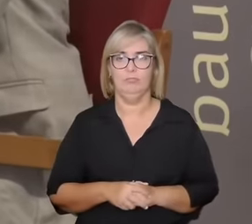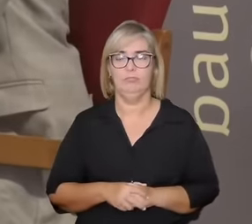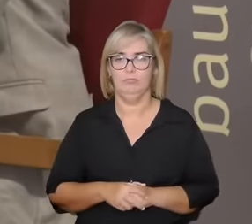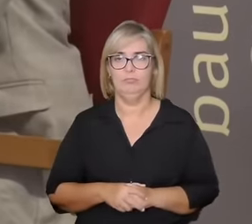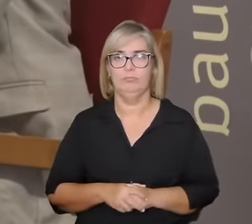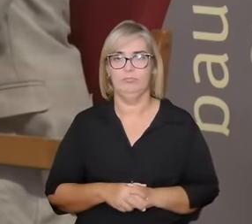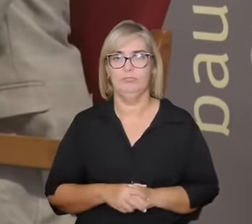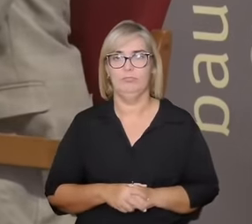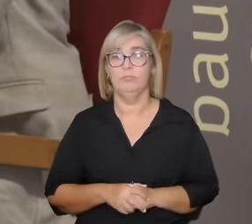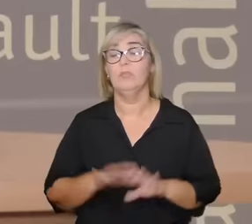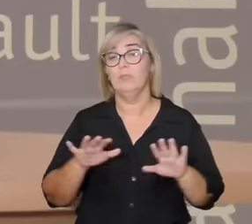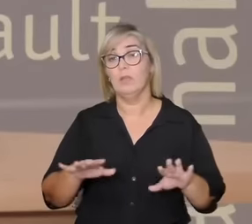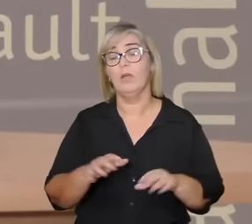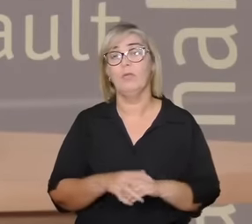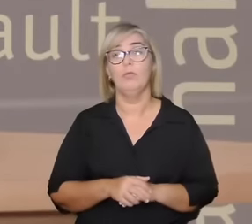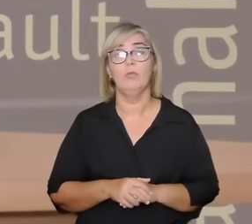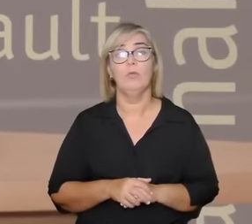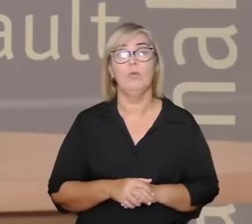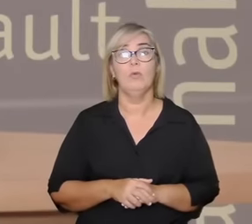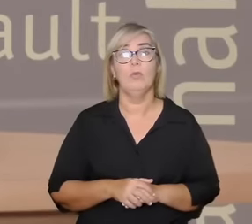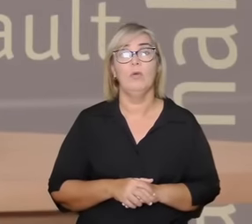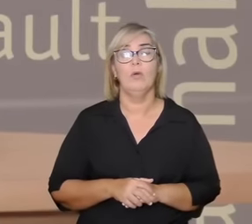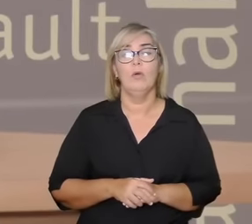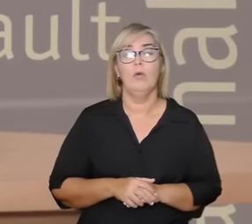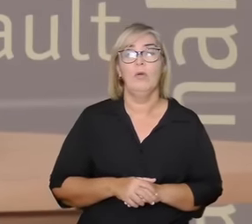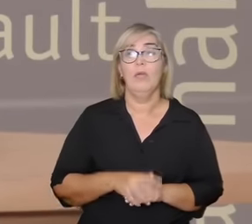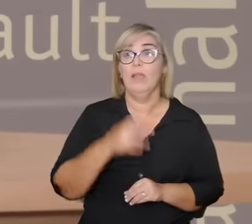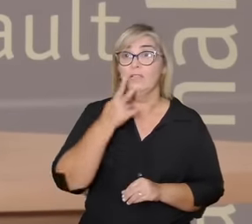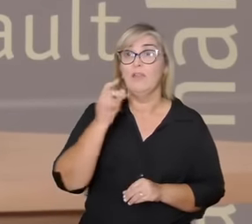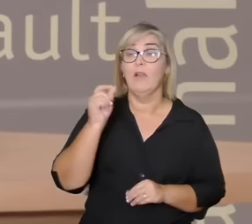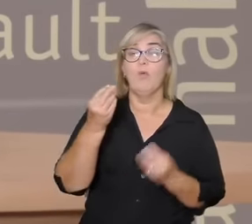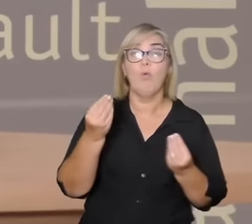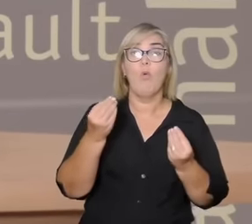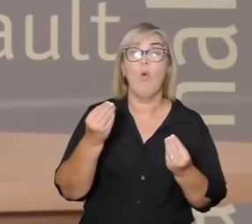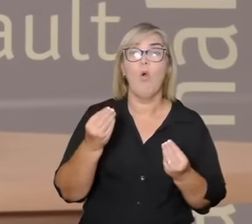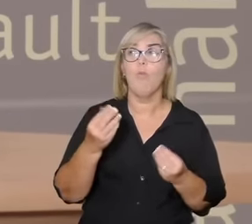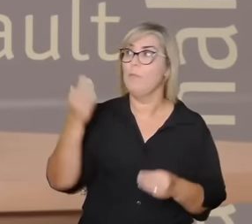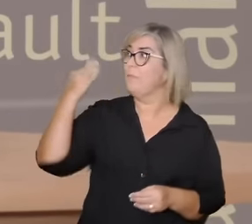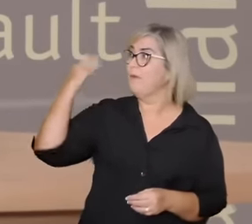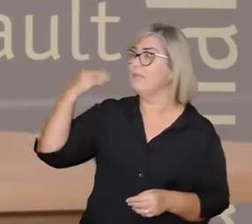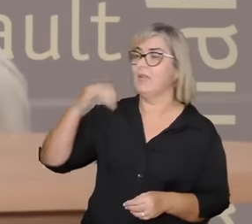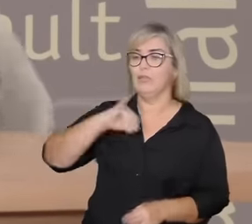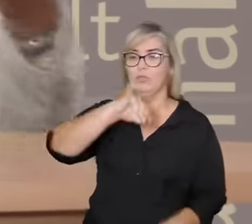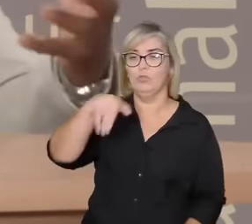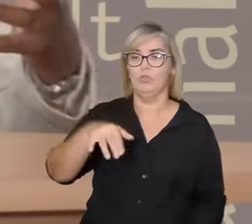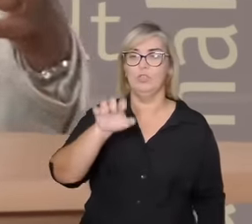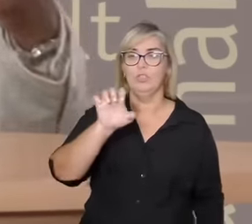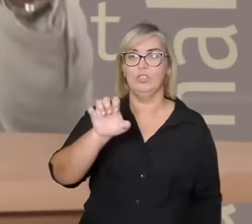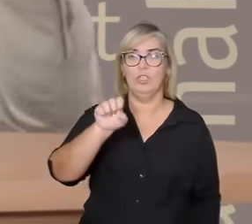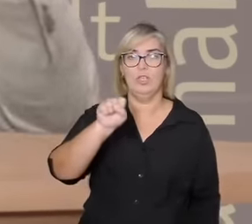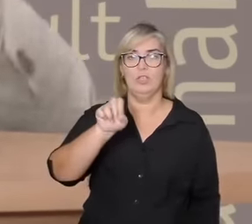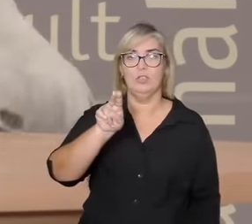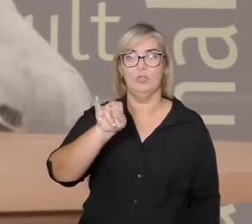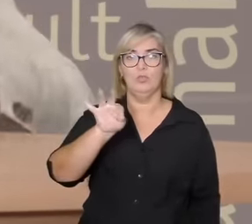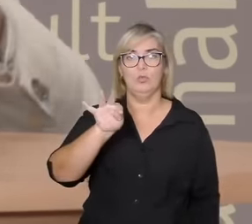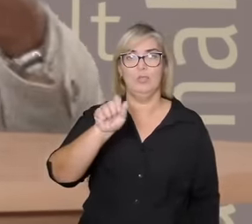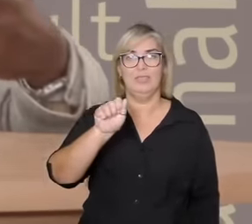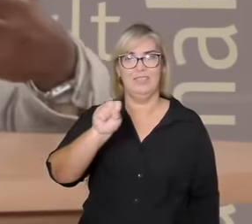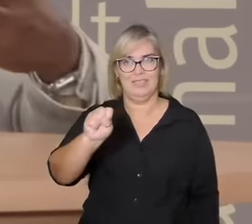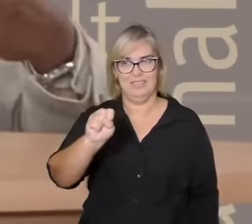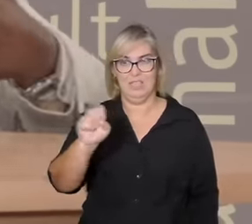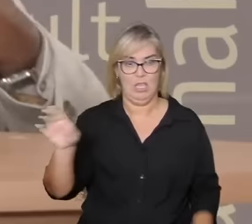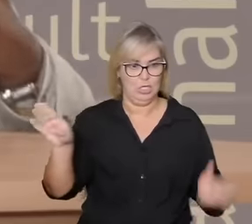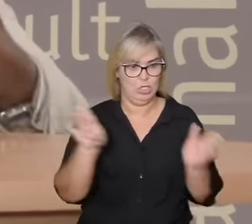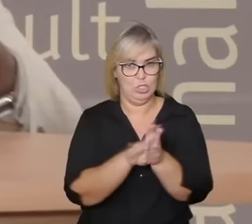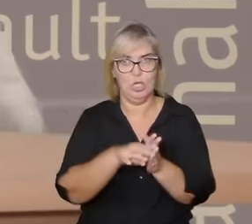o que a Janine Nunes trabalha é como os jesuítas chegaram no Brasil ficaram apavorados porque eles viam que as pessoas não eram